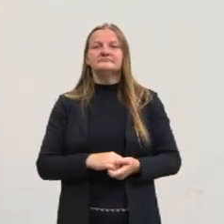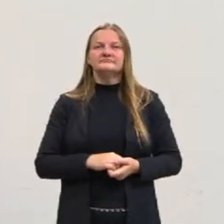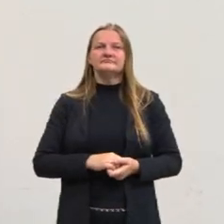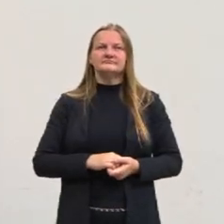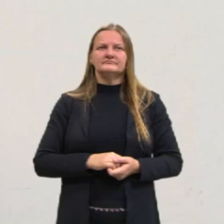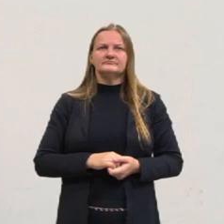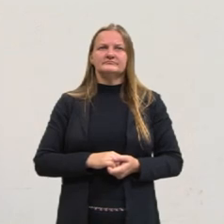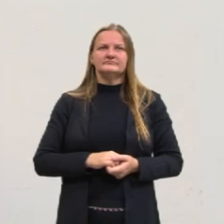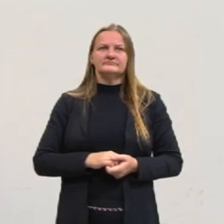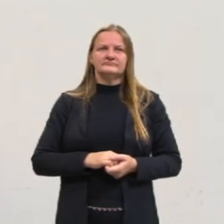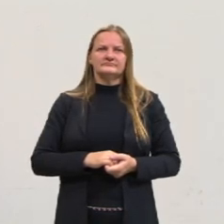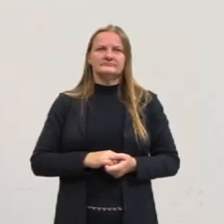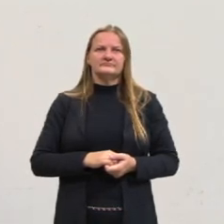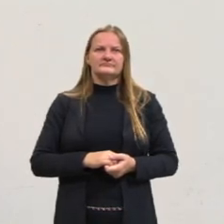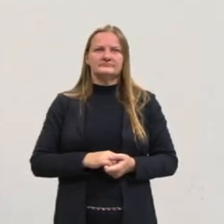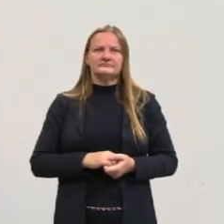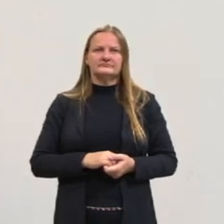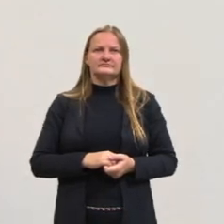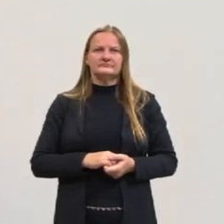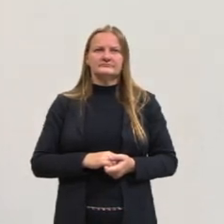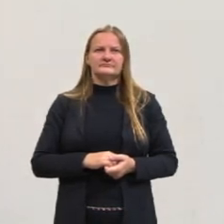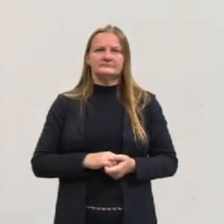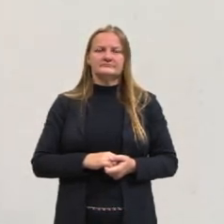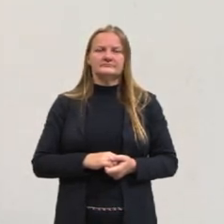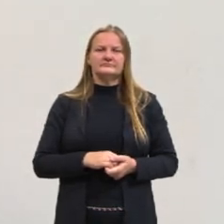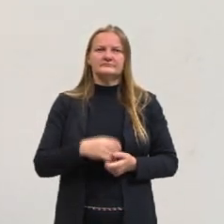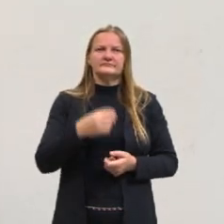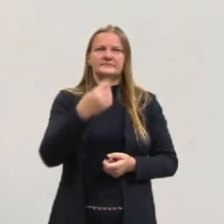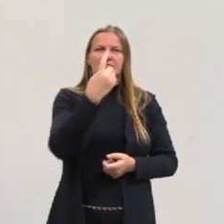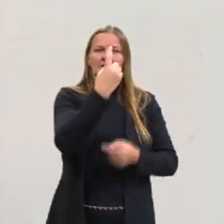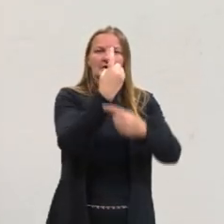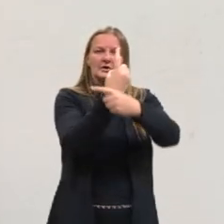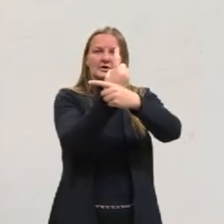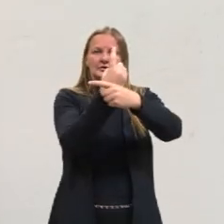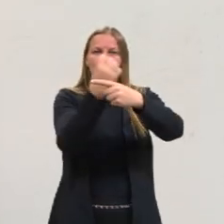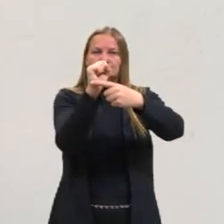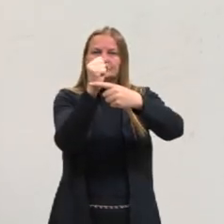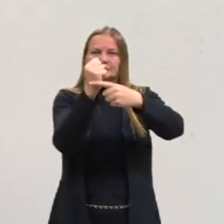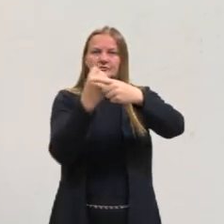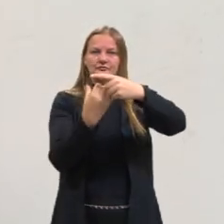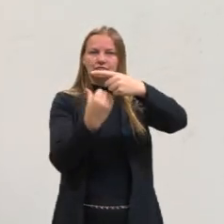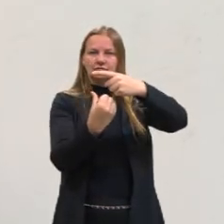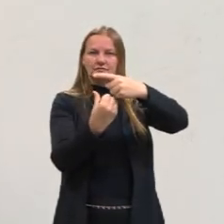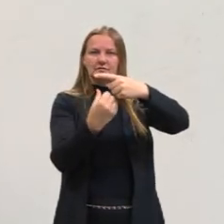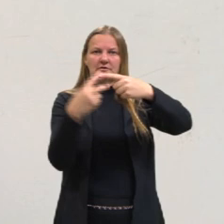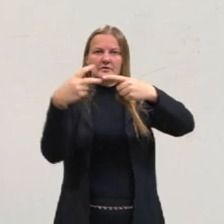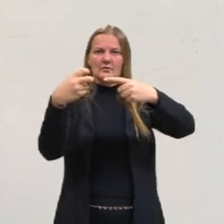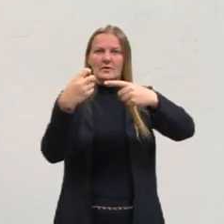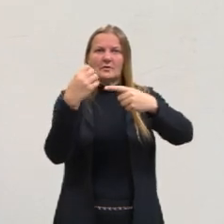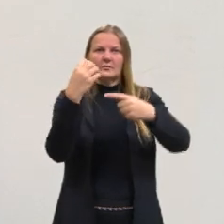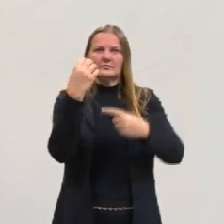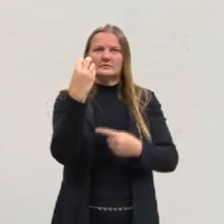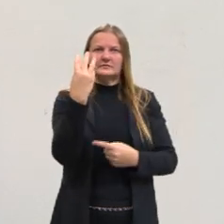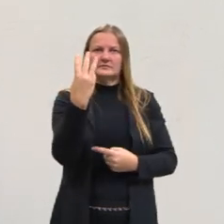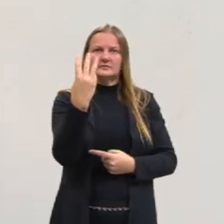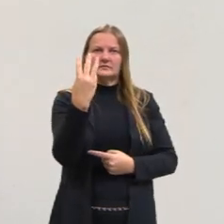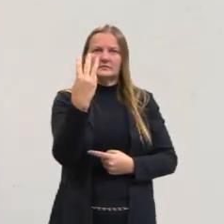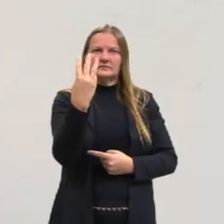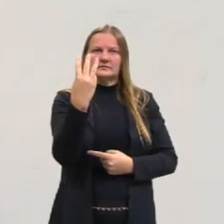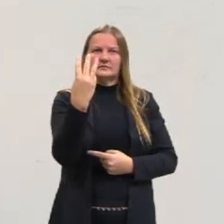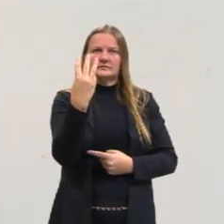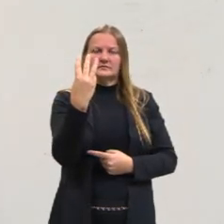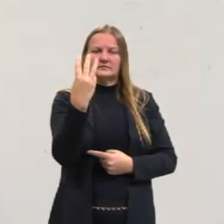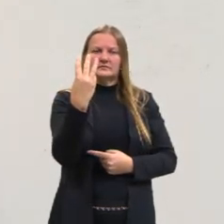divisão bem simples. Então, eu vou ter o quê? 3. 3 igual a H sobre 200.